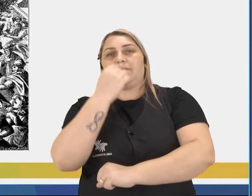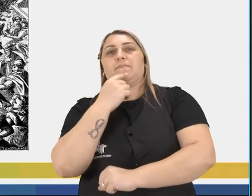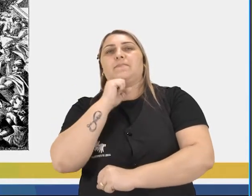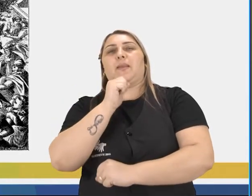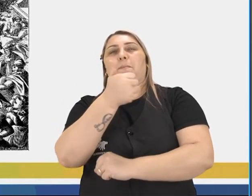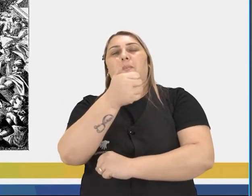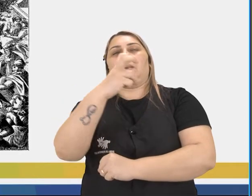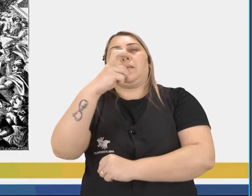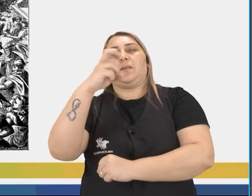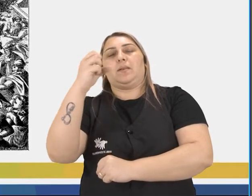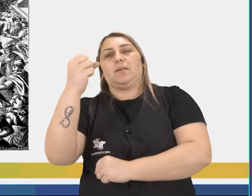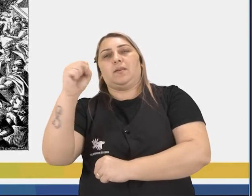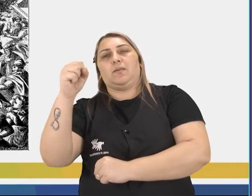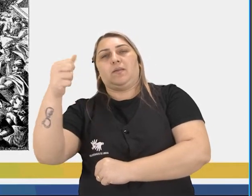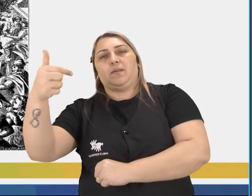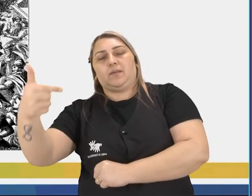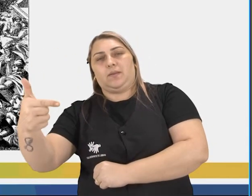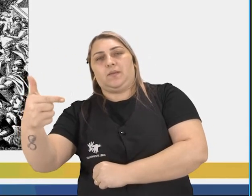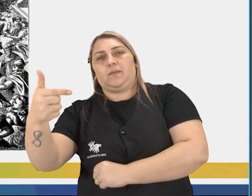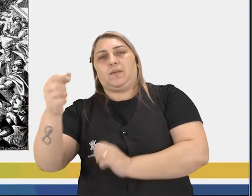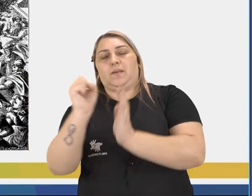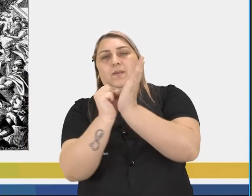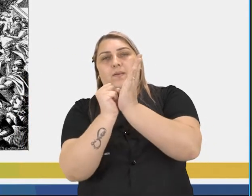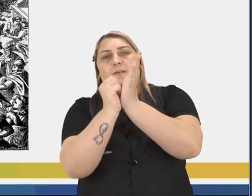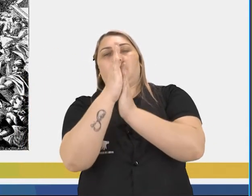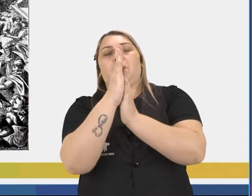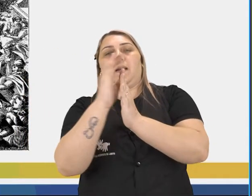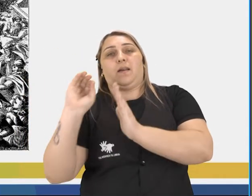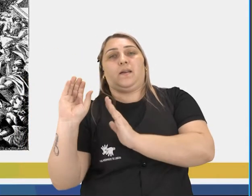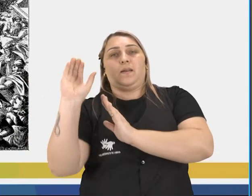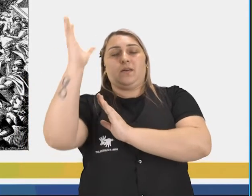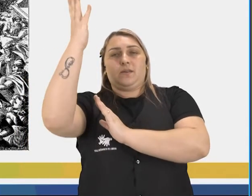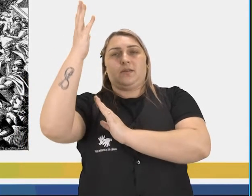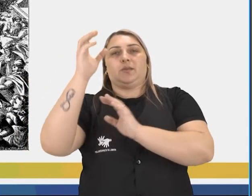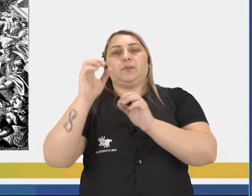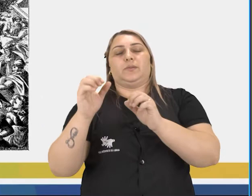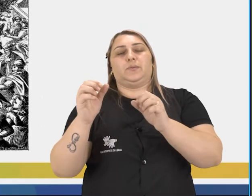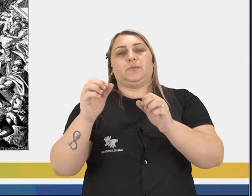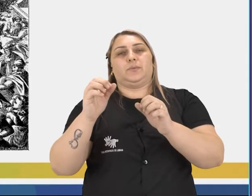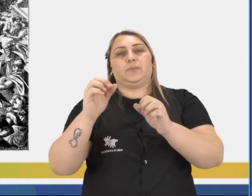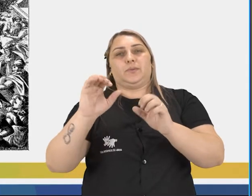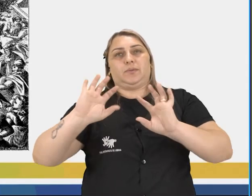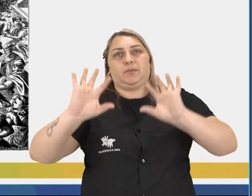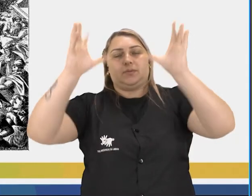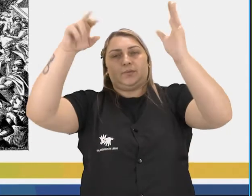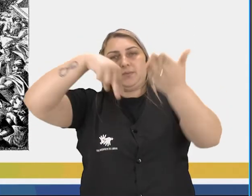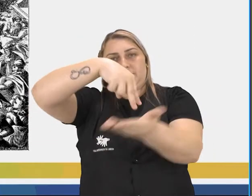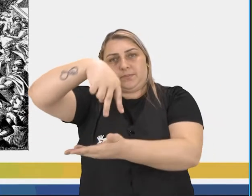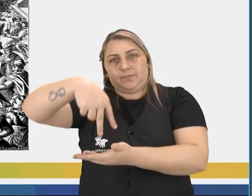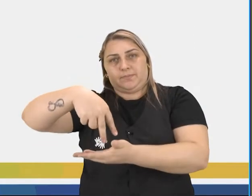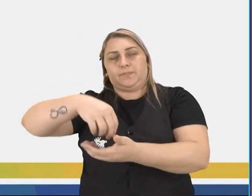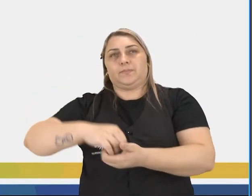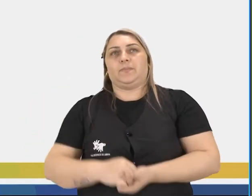em 1582 para a burguesia, onde acontecia os grandes espetáculos de dança.